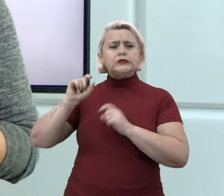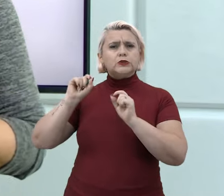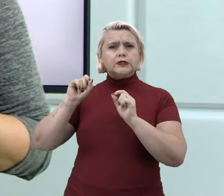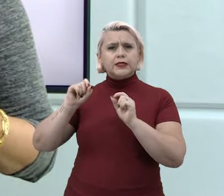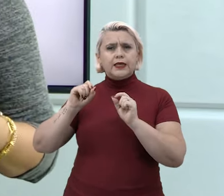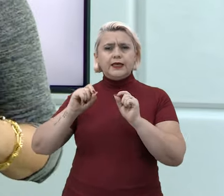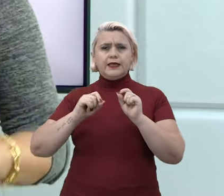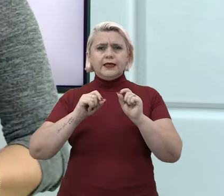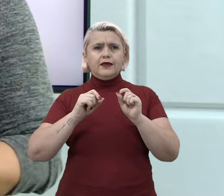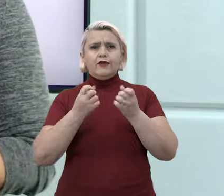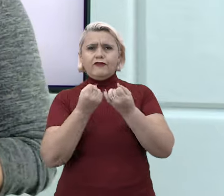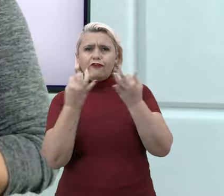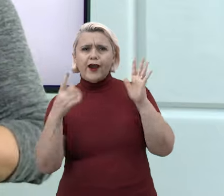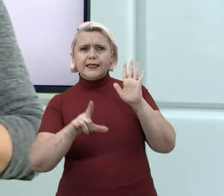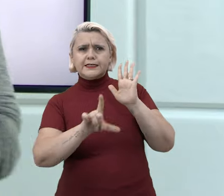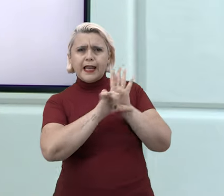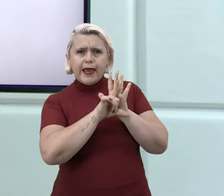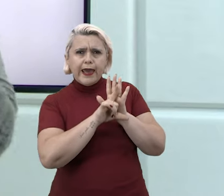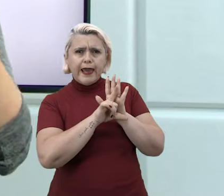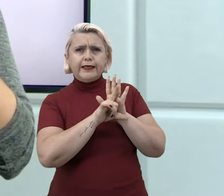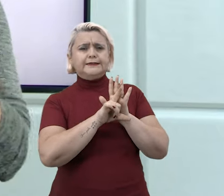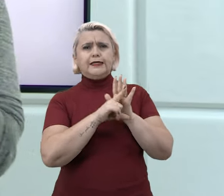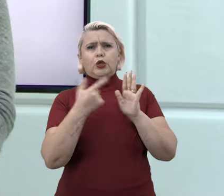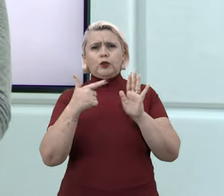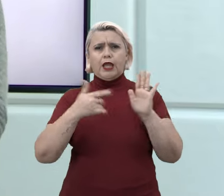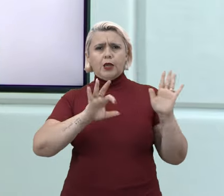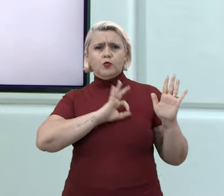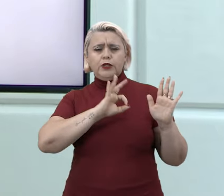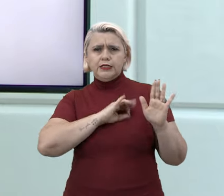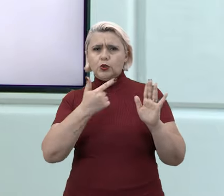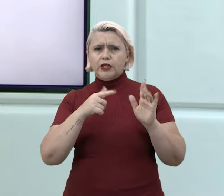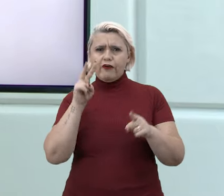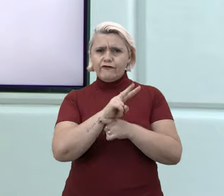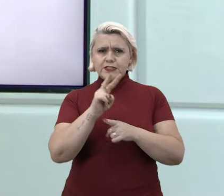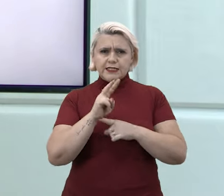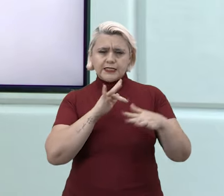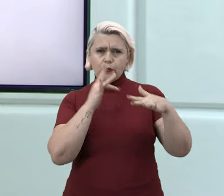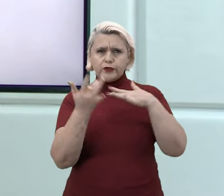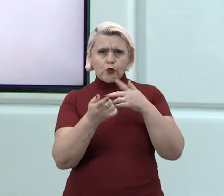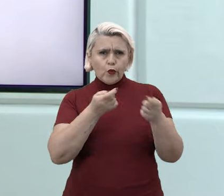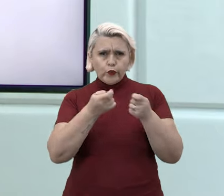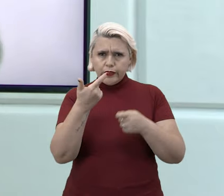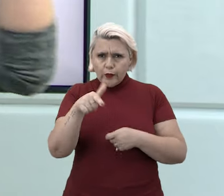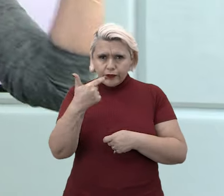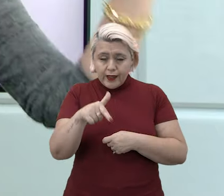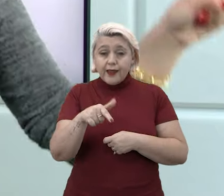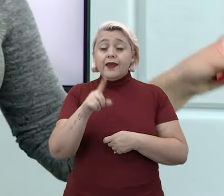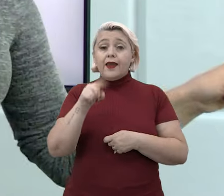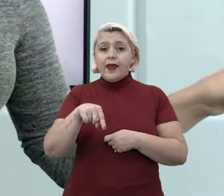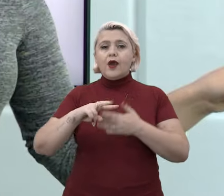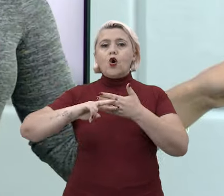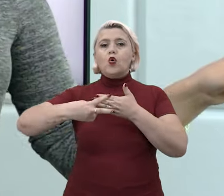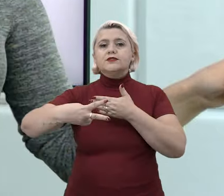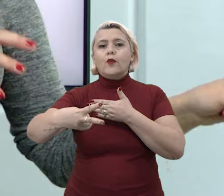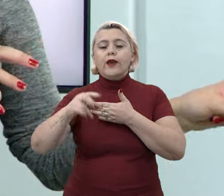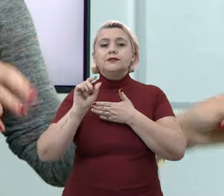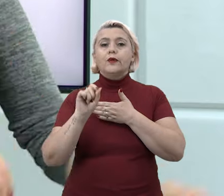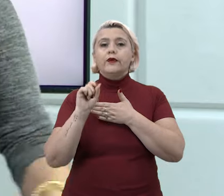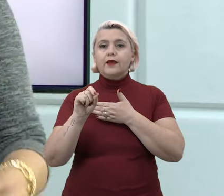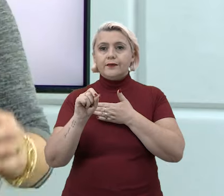em termos de polícia ou de fiscalização das redes sociais, então, qual é a consequência disso?